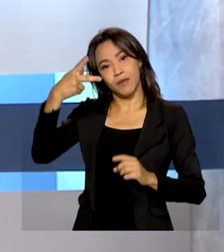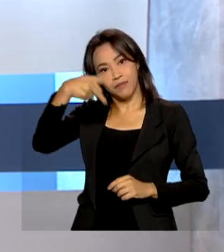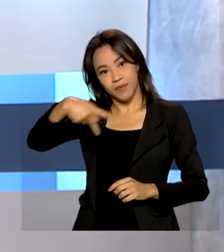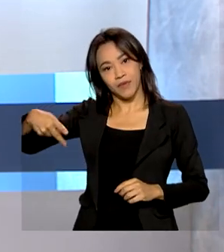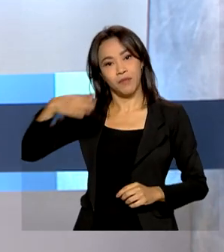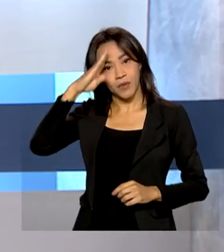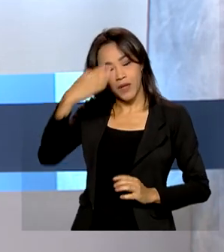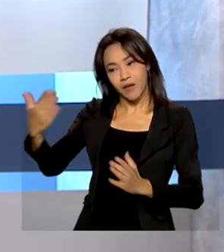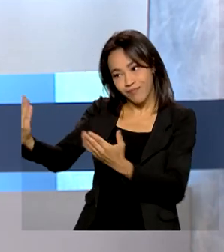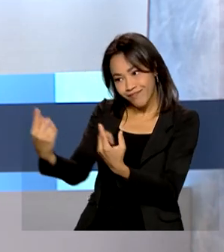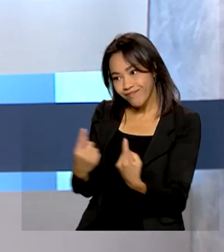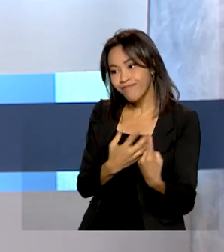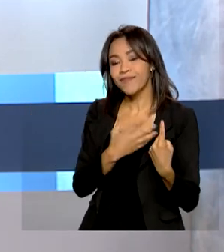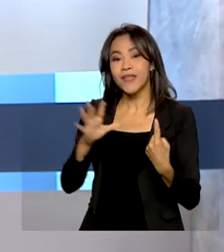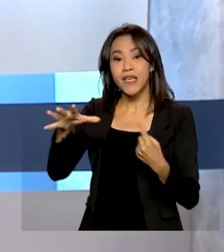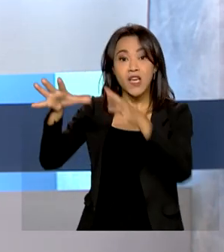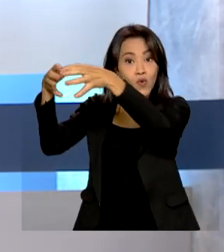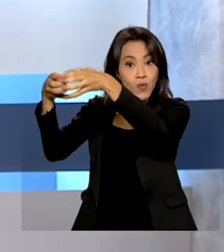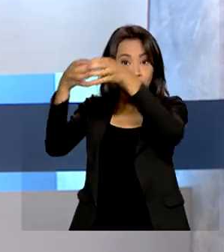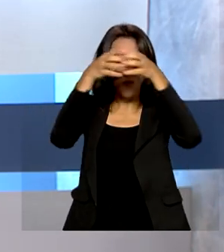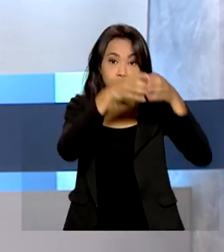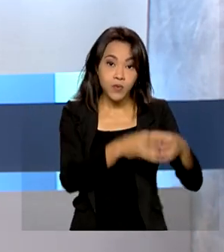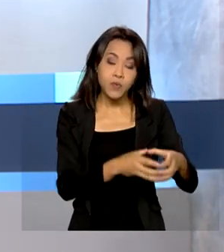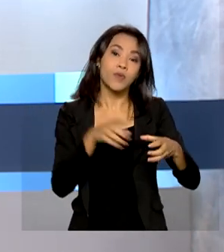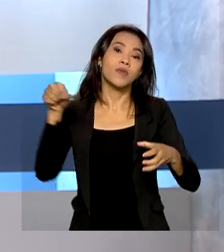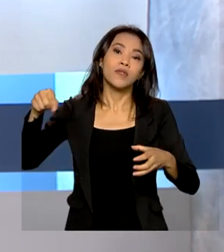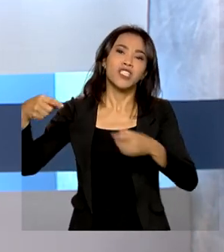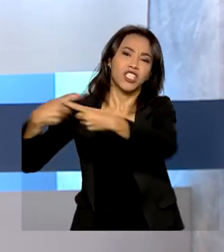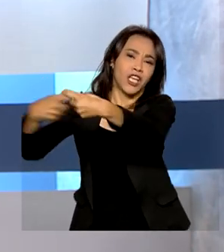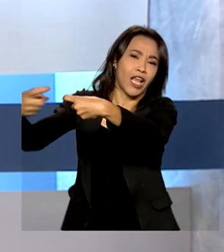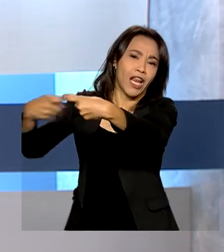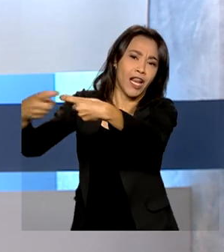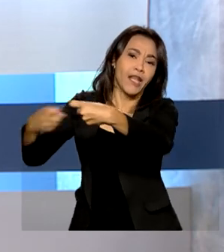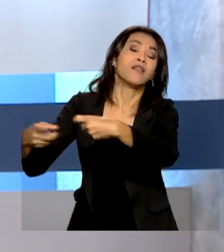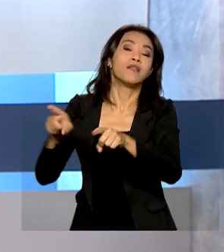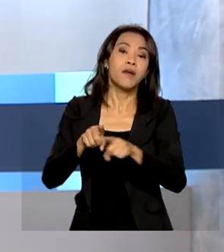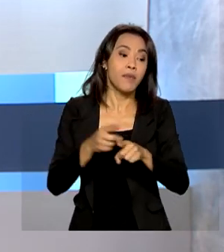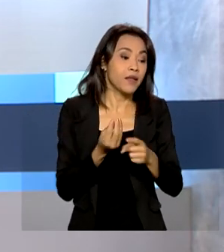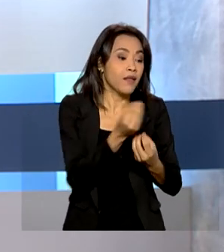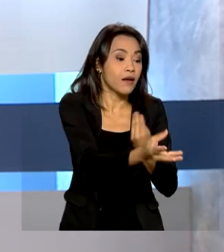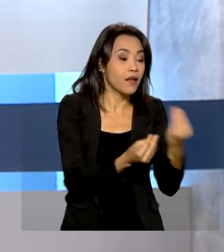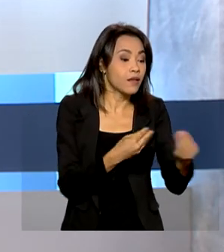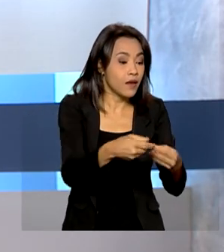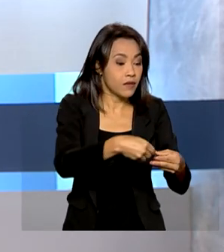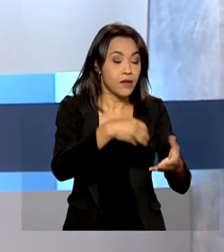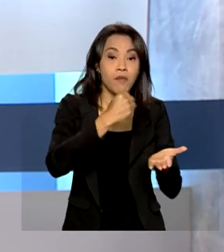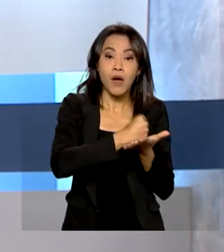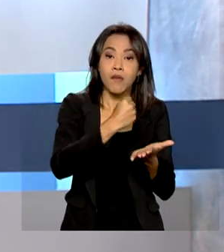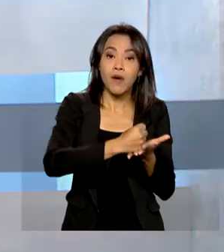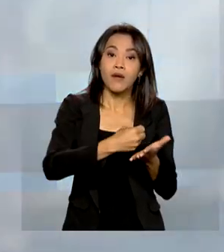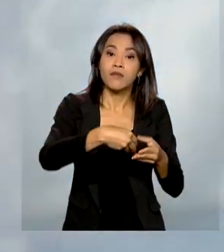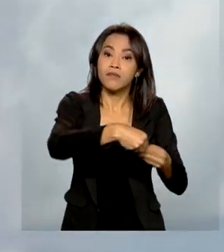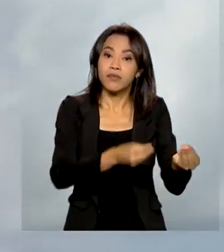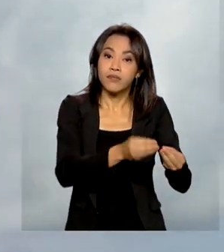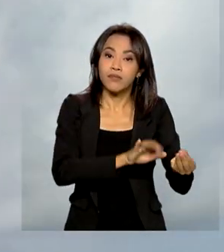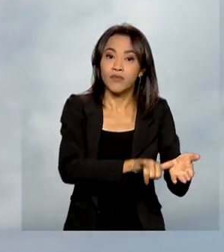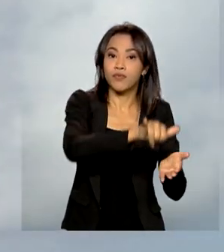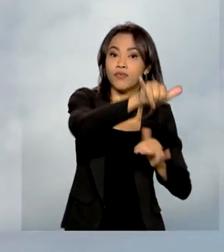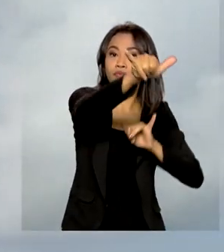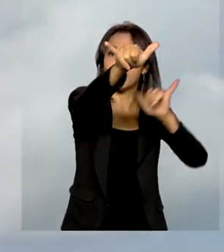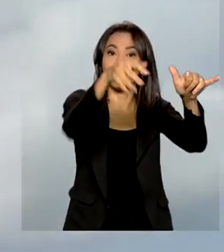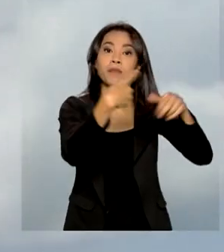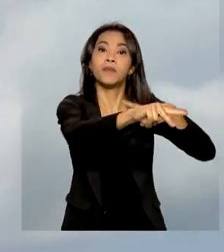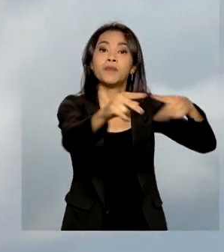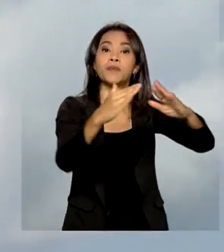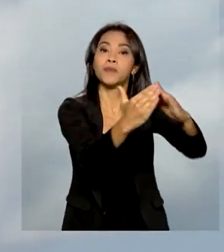passageiros que saíram da região de conflito no leste europeu também receberam passagens aéreas para seguir ao destino final. No